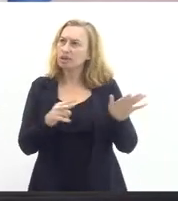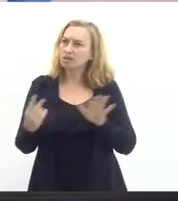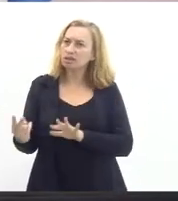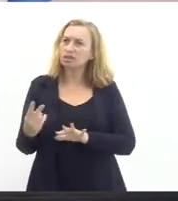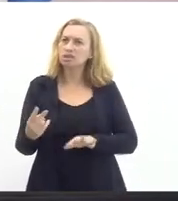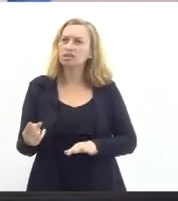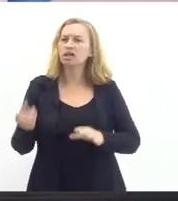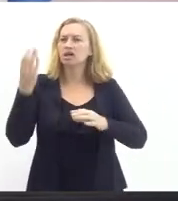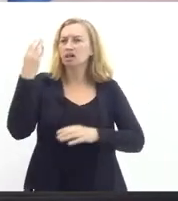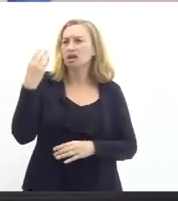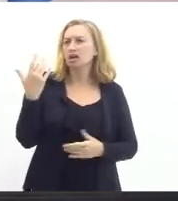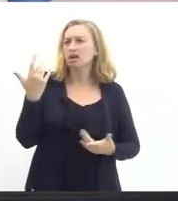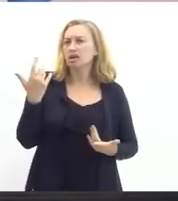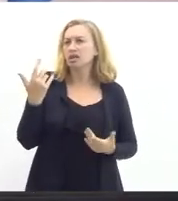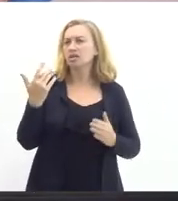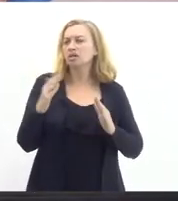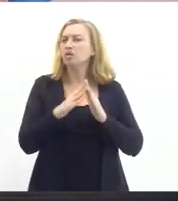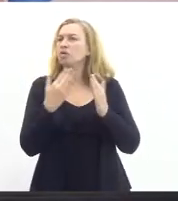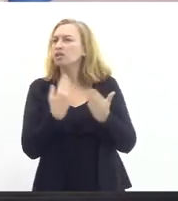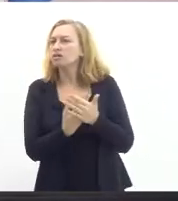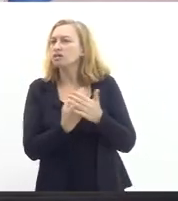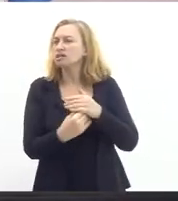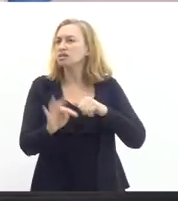com a ciência da presidência da Faietec,